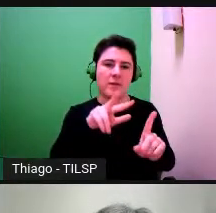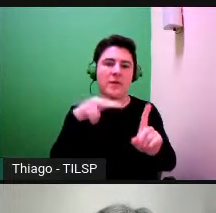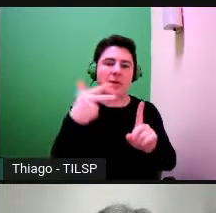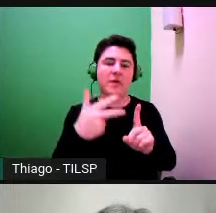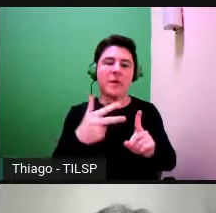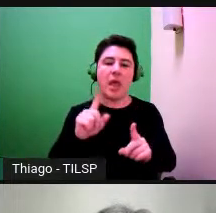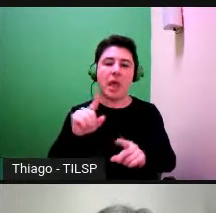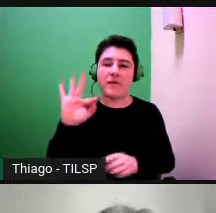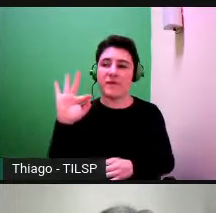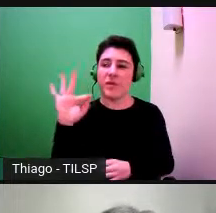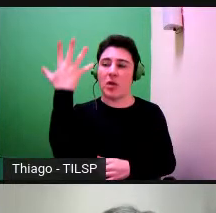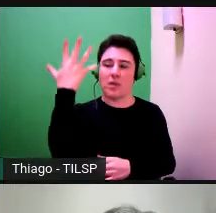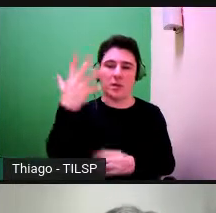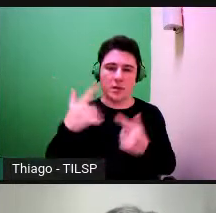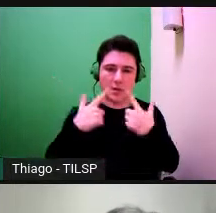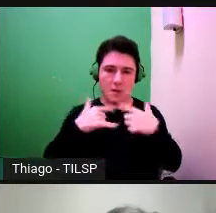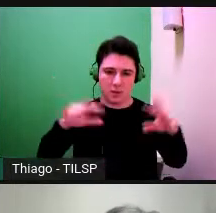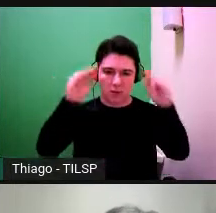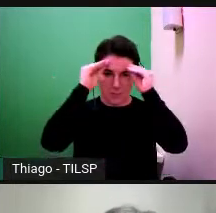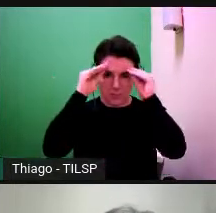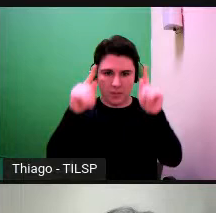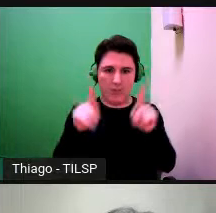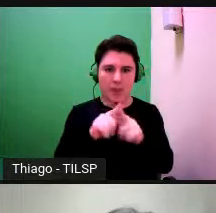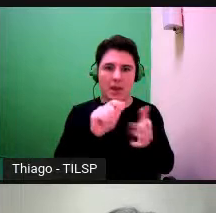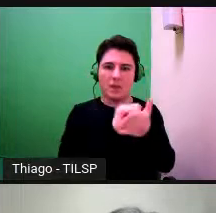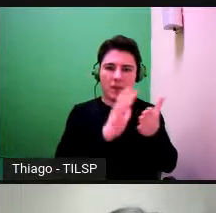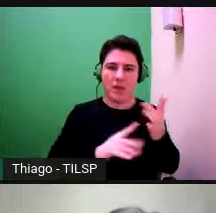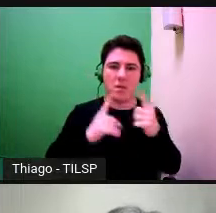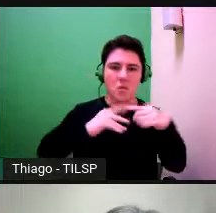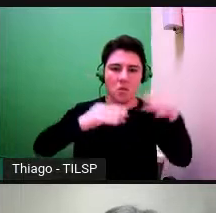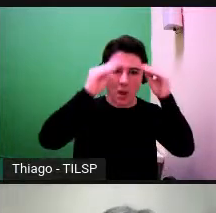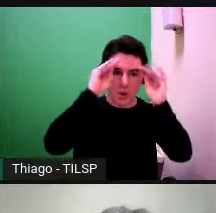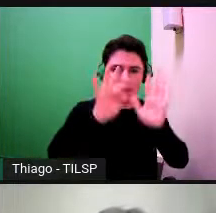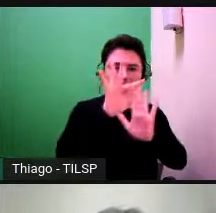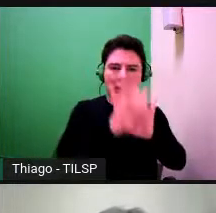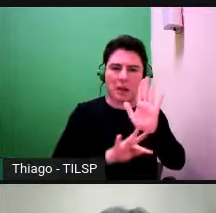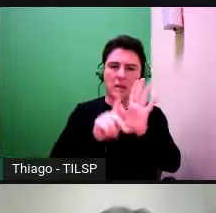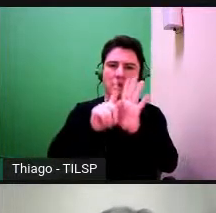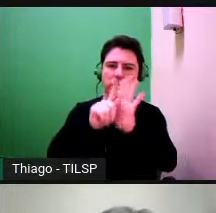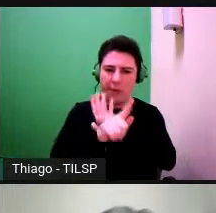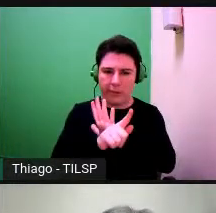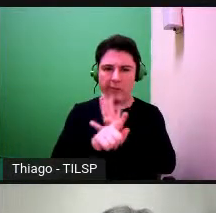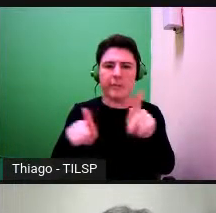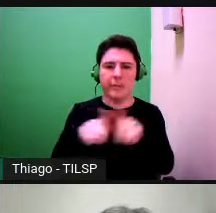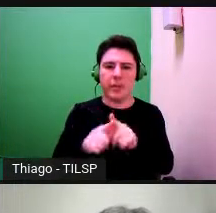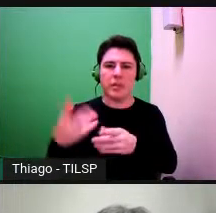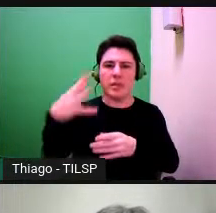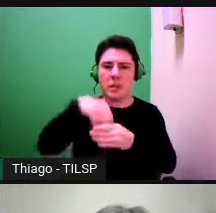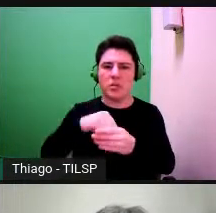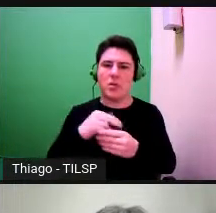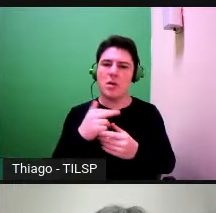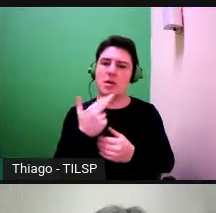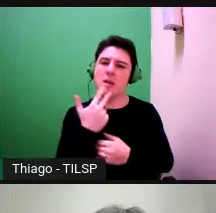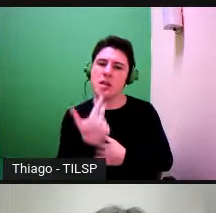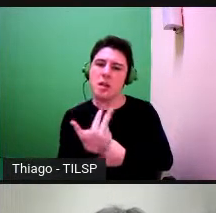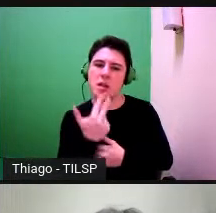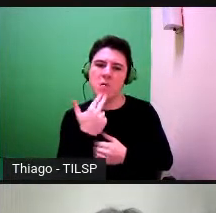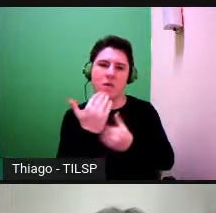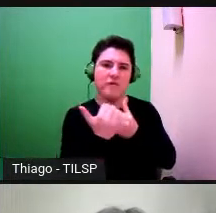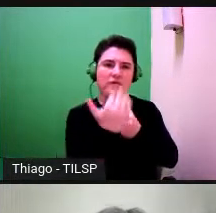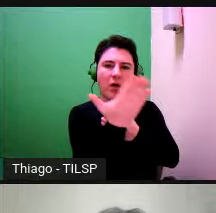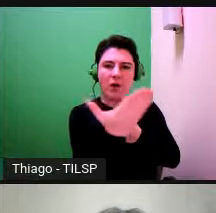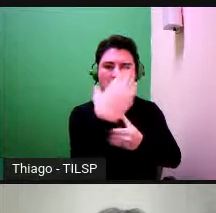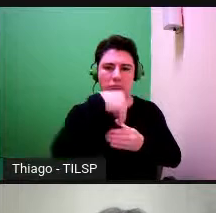linguagem, a atividade da linguagem, os textos e géneros de textos, os estádios de língua interna e externa, os tipos discursivos.